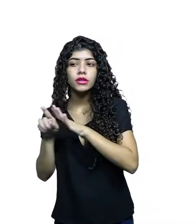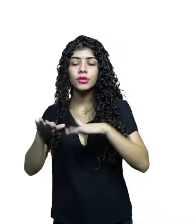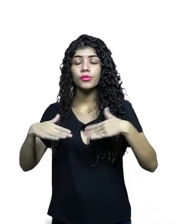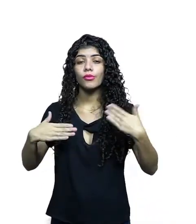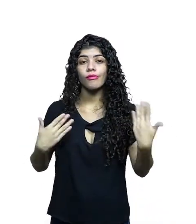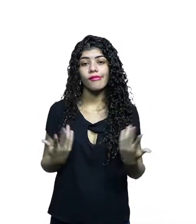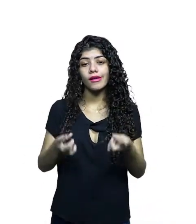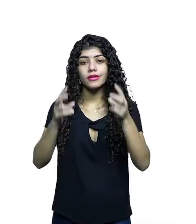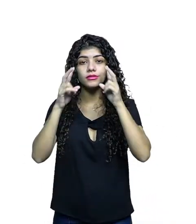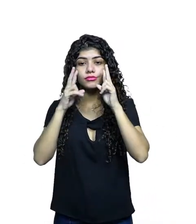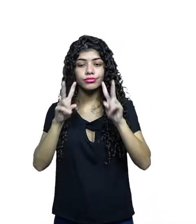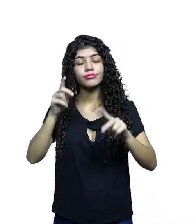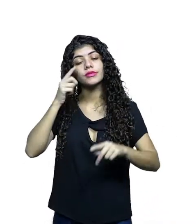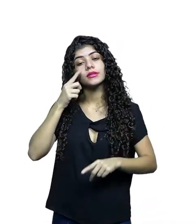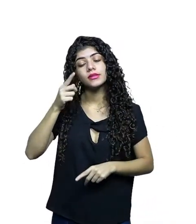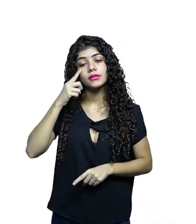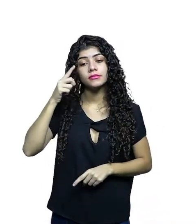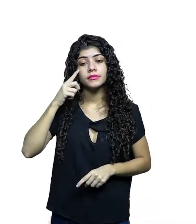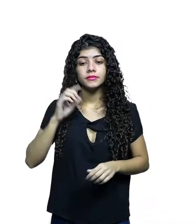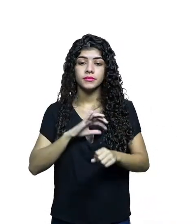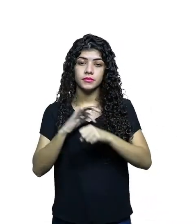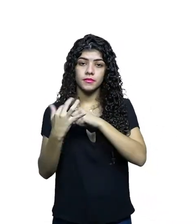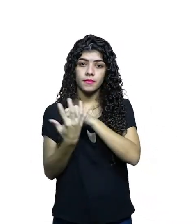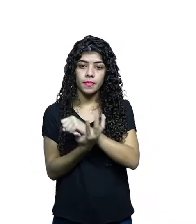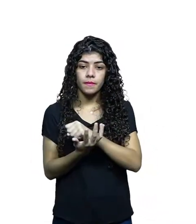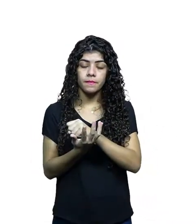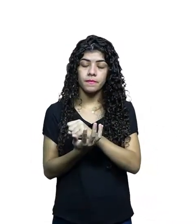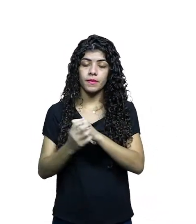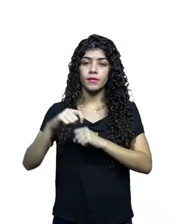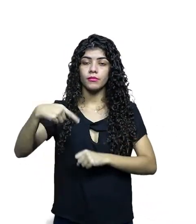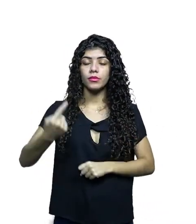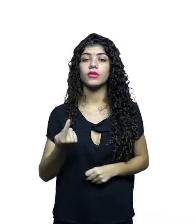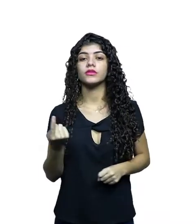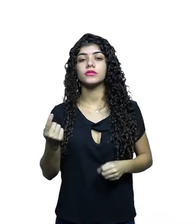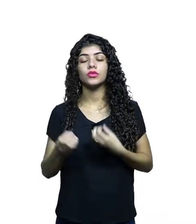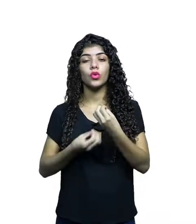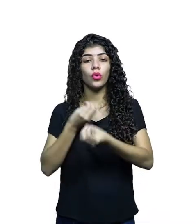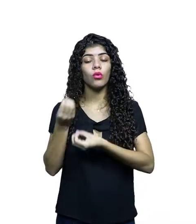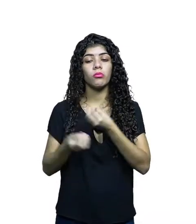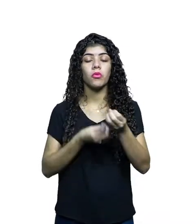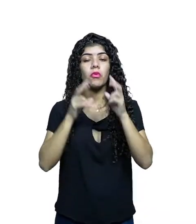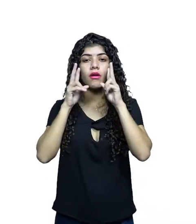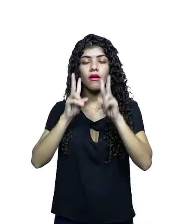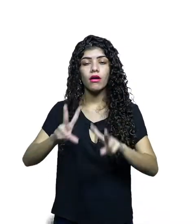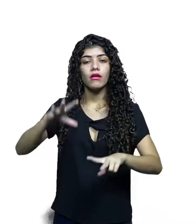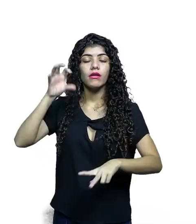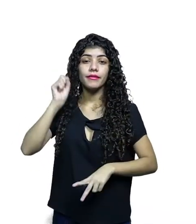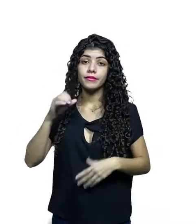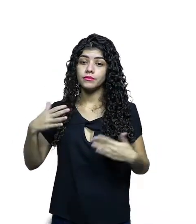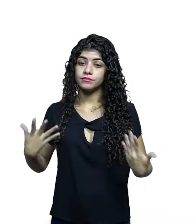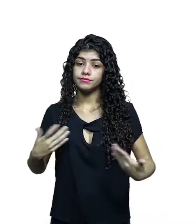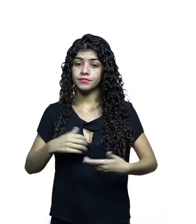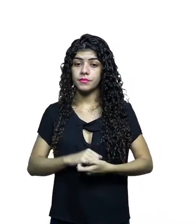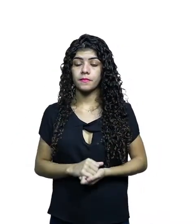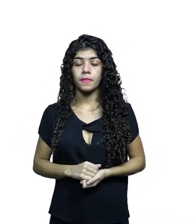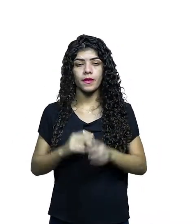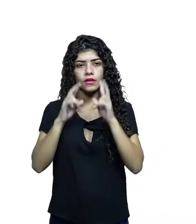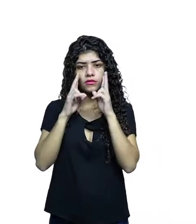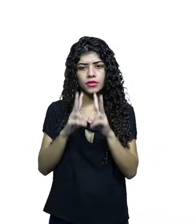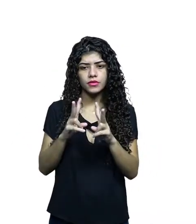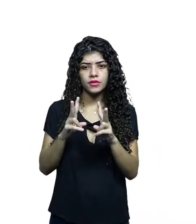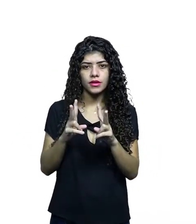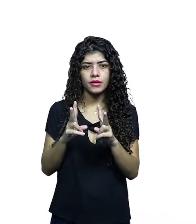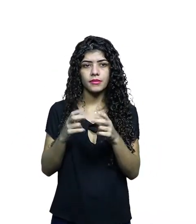perspectivas para o mercado audiovisual nesse pós-pandemia. Nós vimos que durante a pandemia as